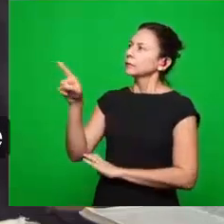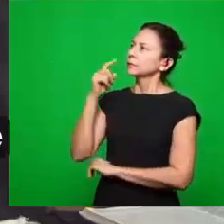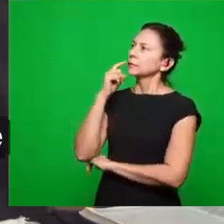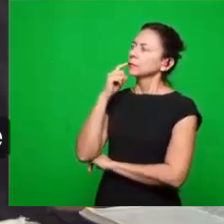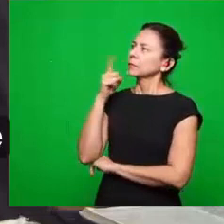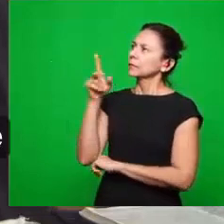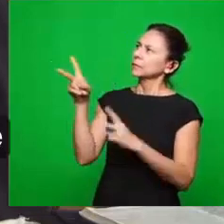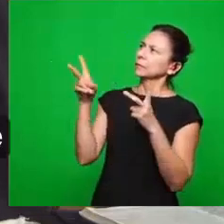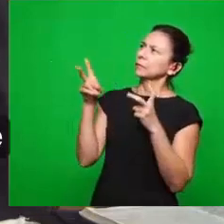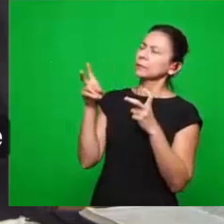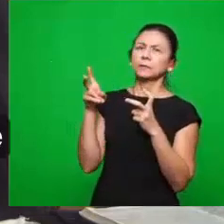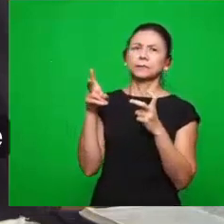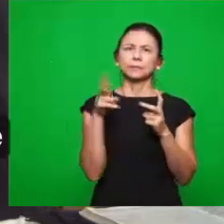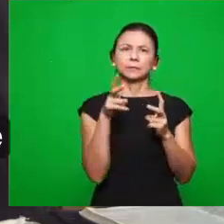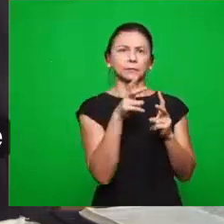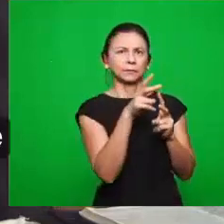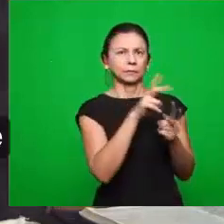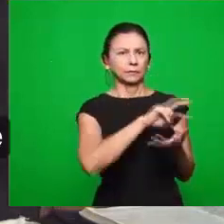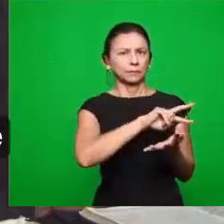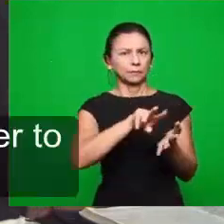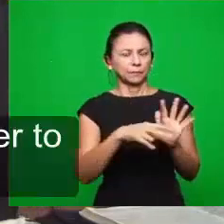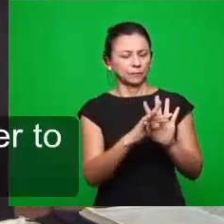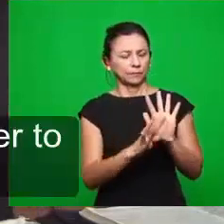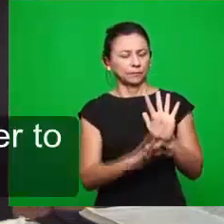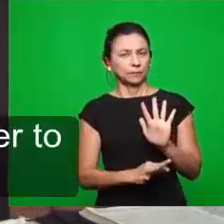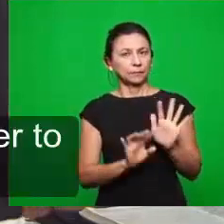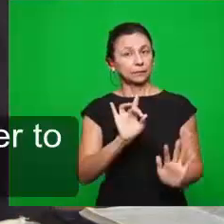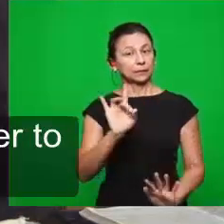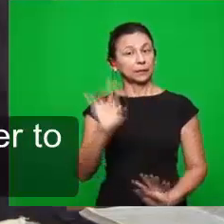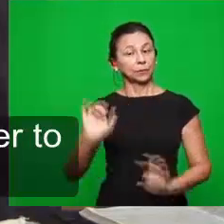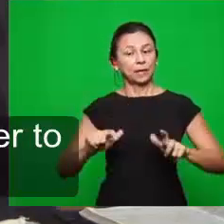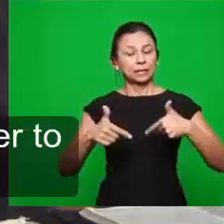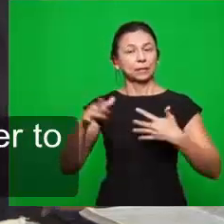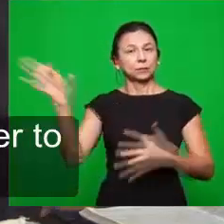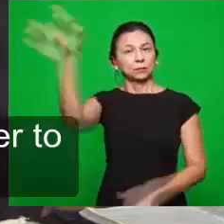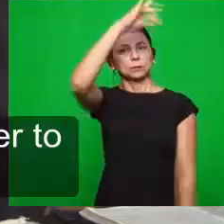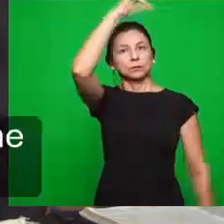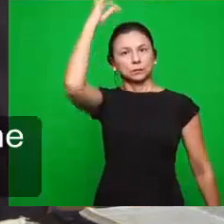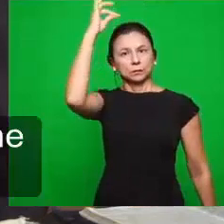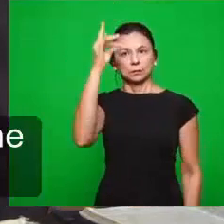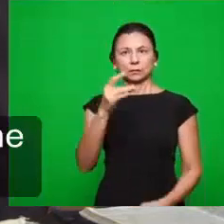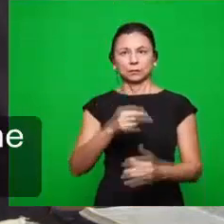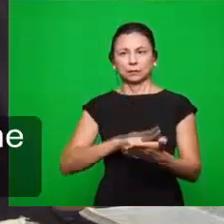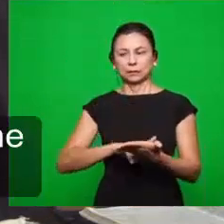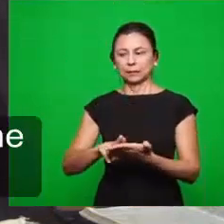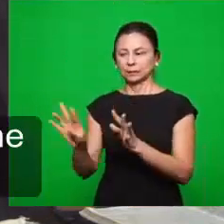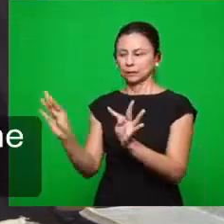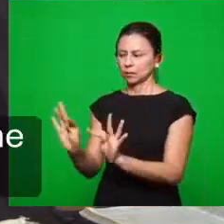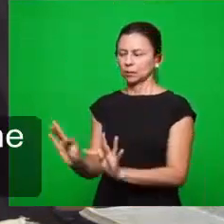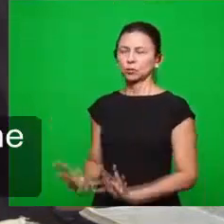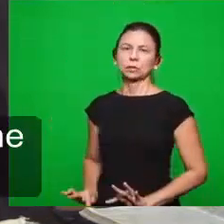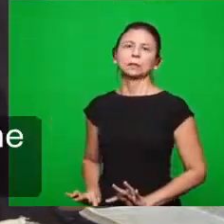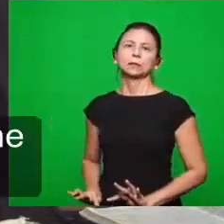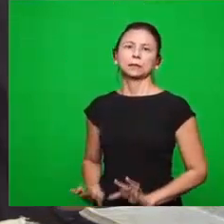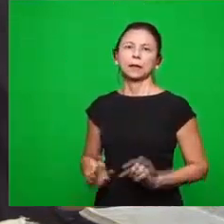nós temos, Identifique nos textos cada uma das operações do Espírito do Senhor na carta da igreja de Teatino. Então, nós vemos